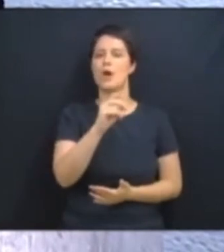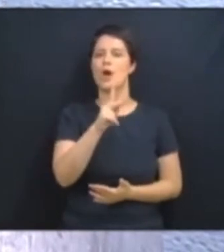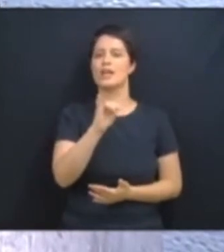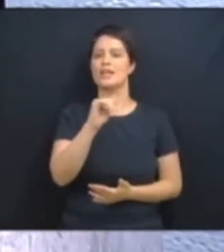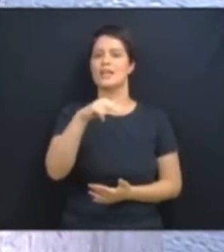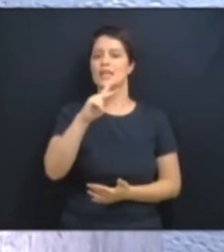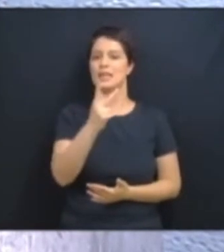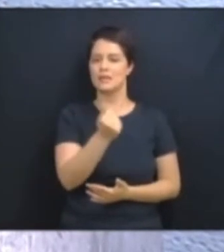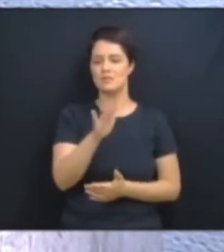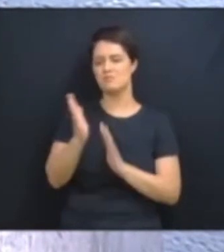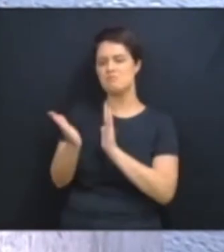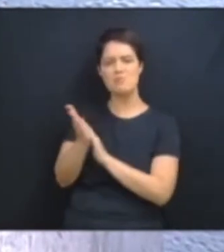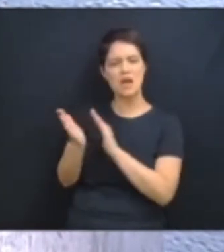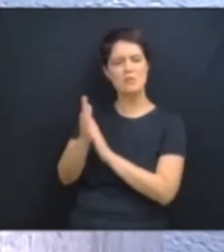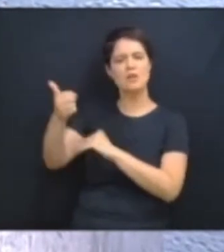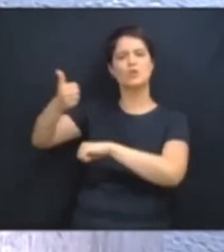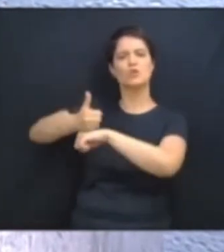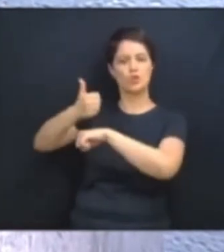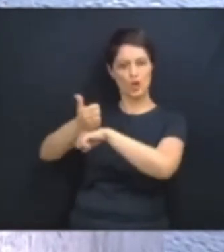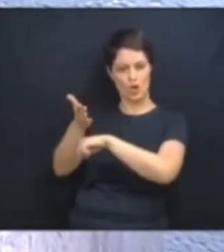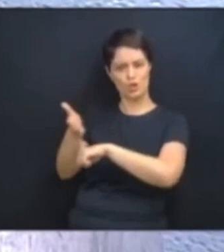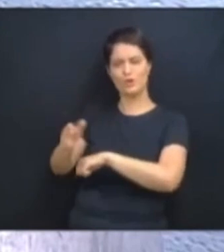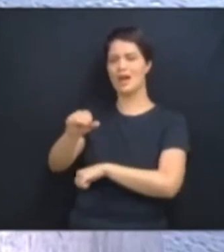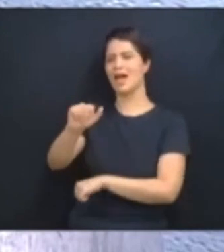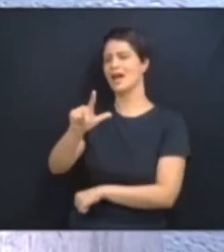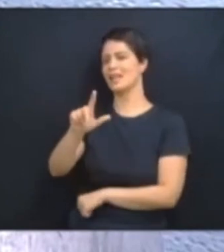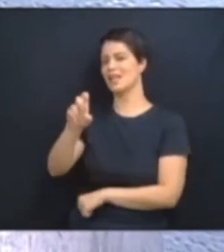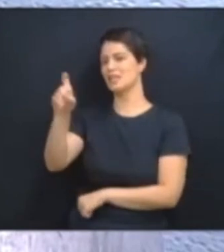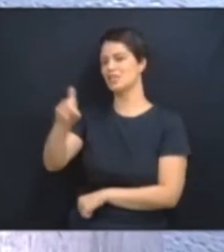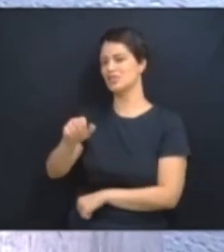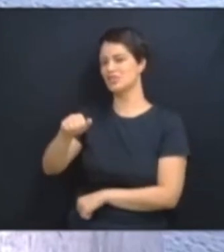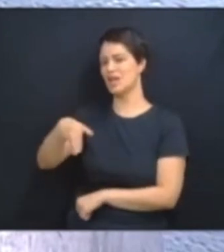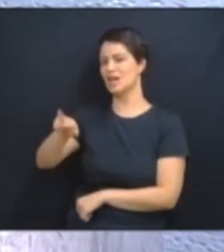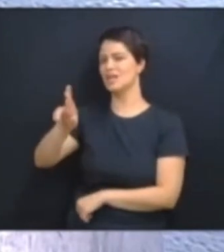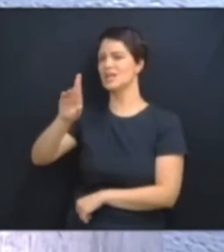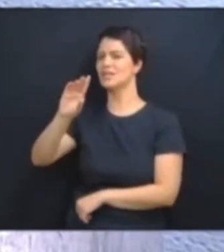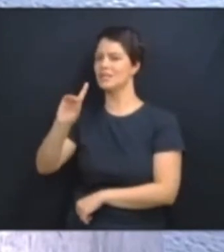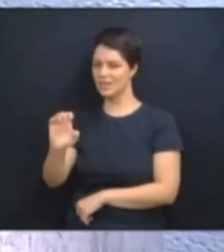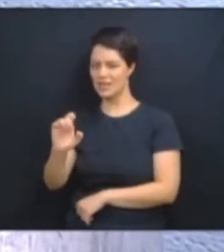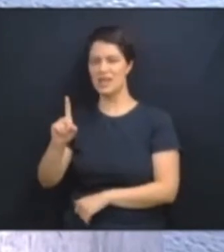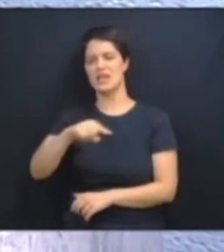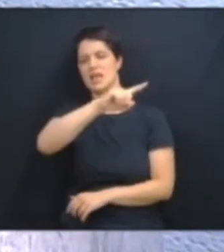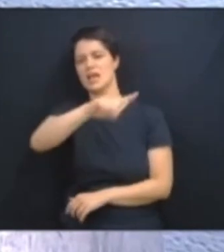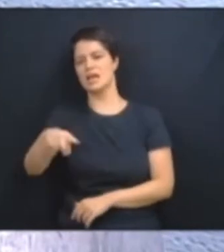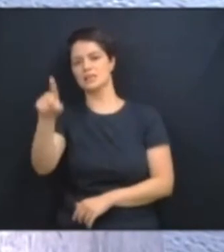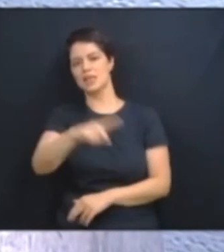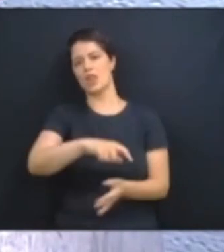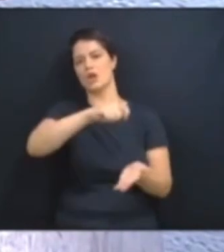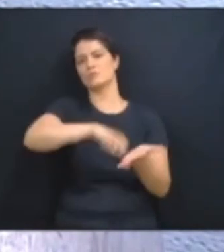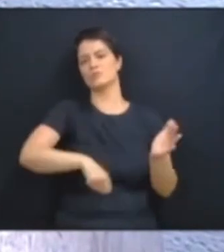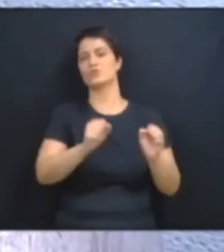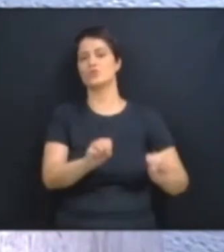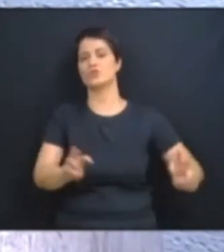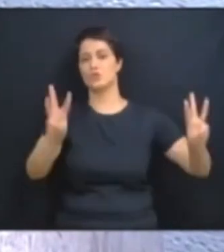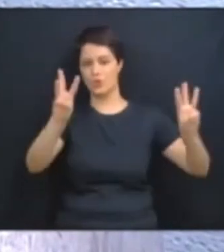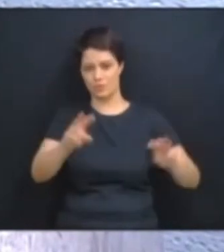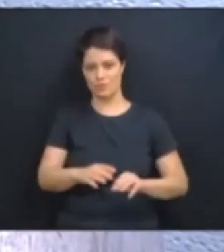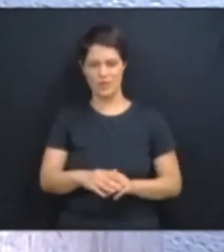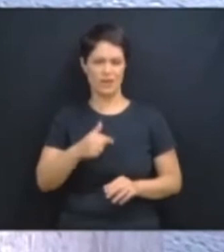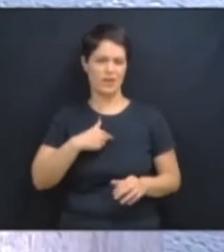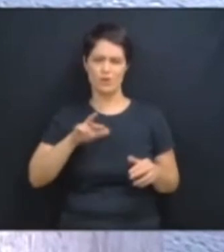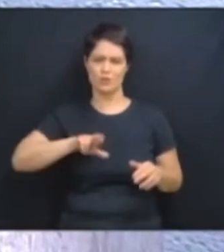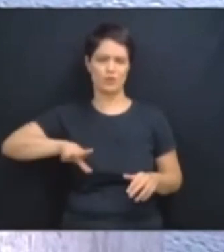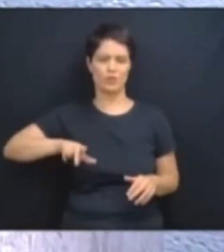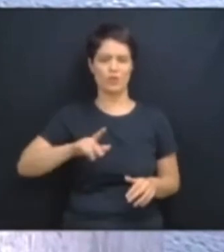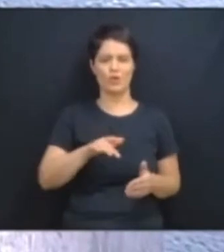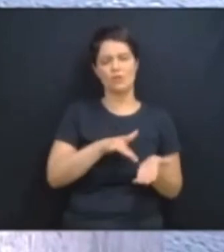rescindiu o contrato com o MC Pipoquinha. Não quero ser hipócrita, acho que o sexo é importante para a